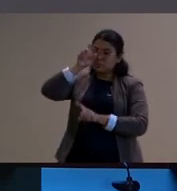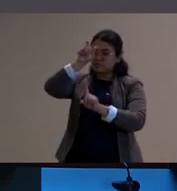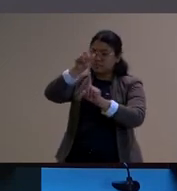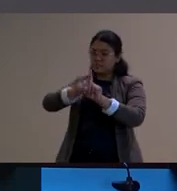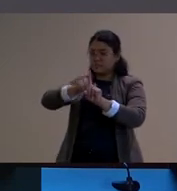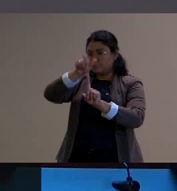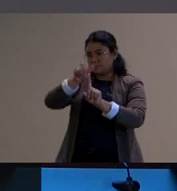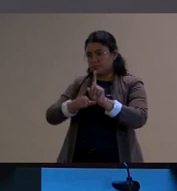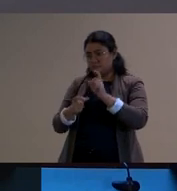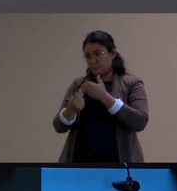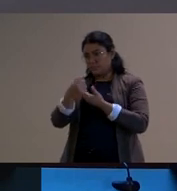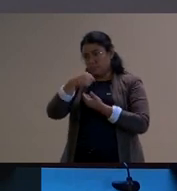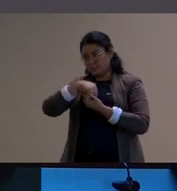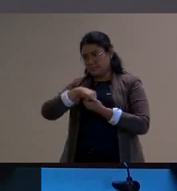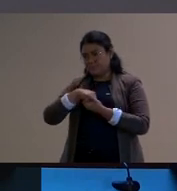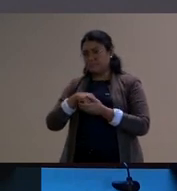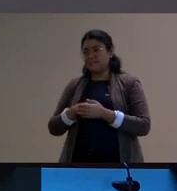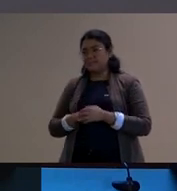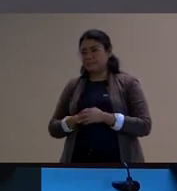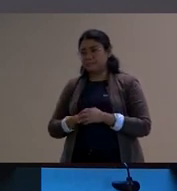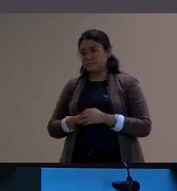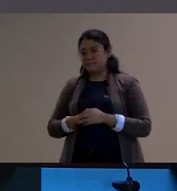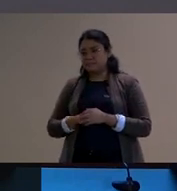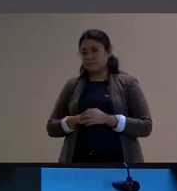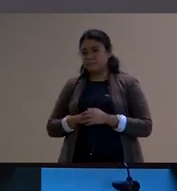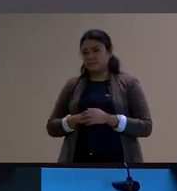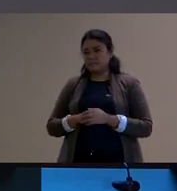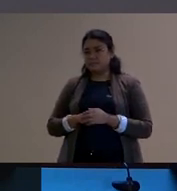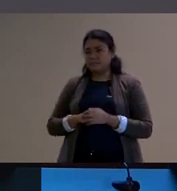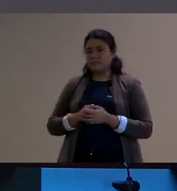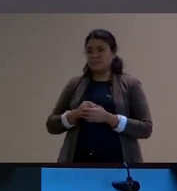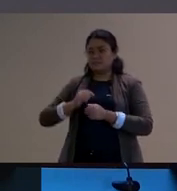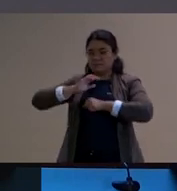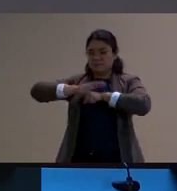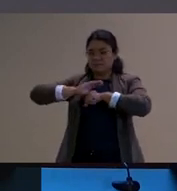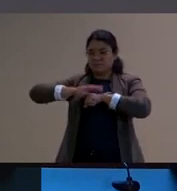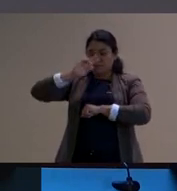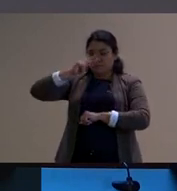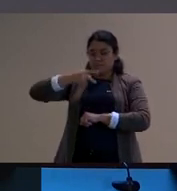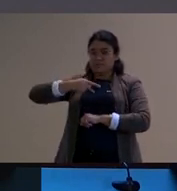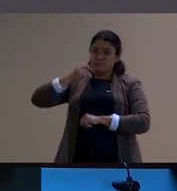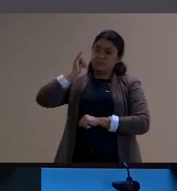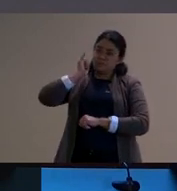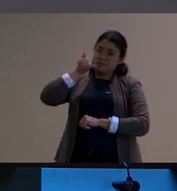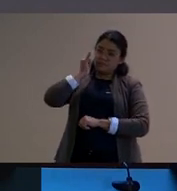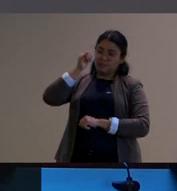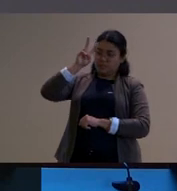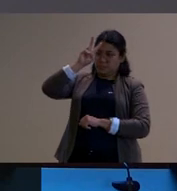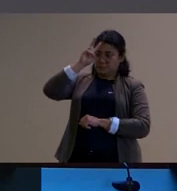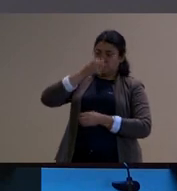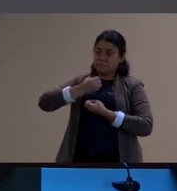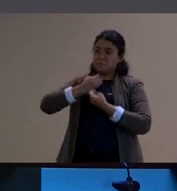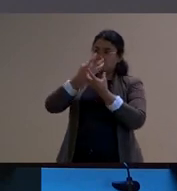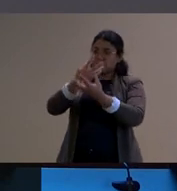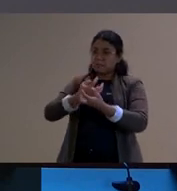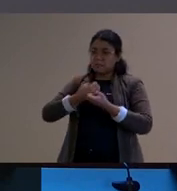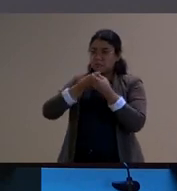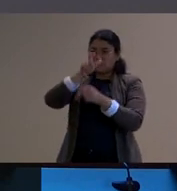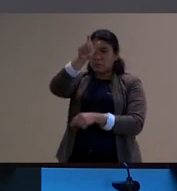quando você ao contar a sua própria história envolve o ouvinte